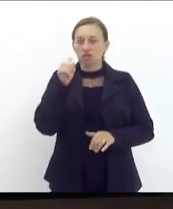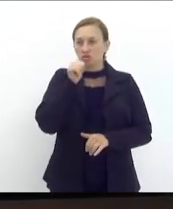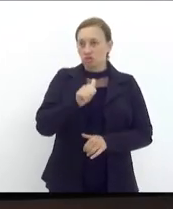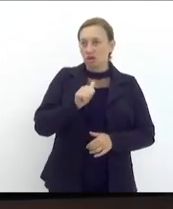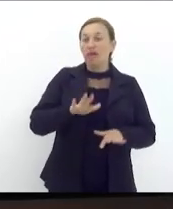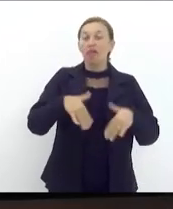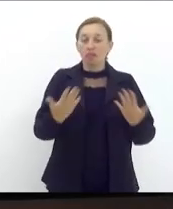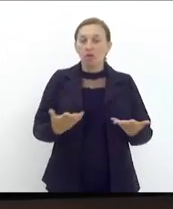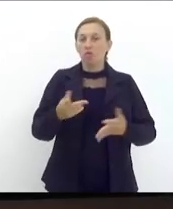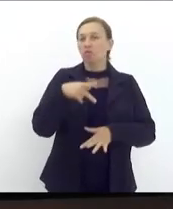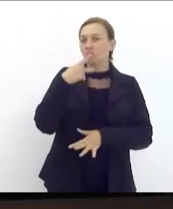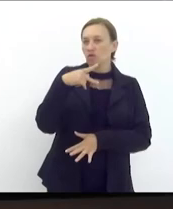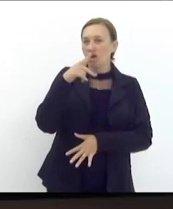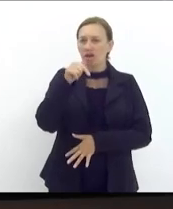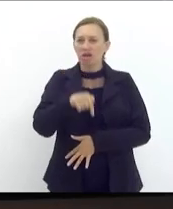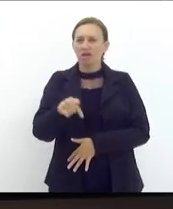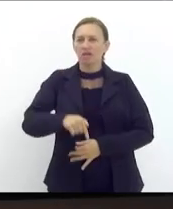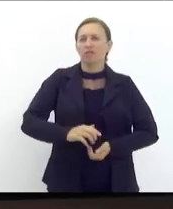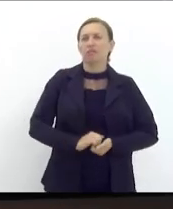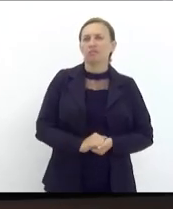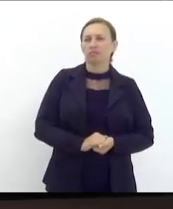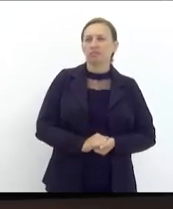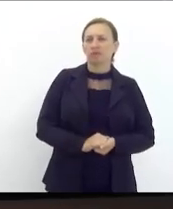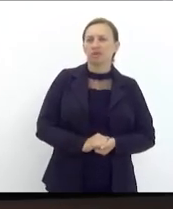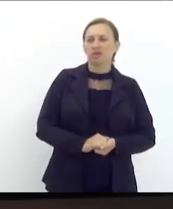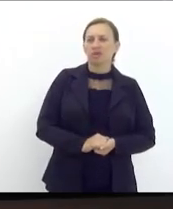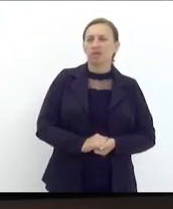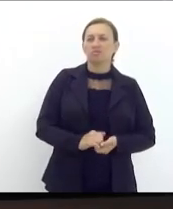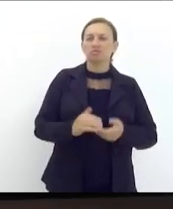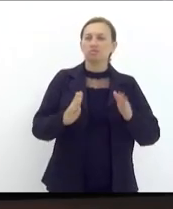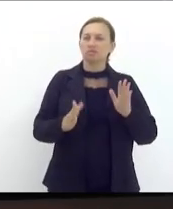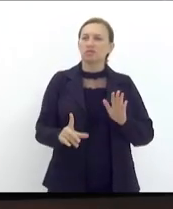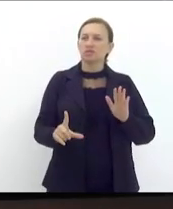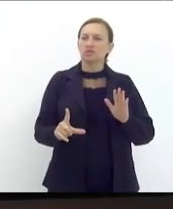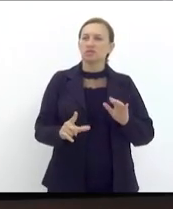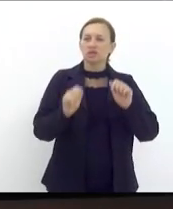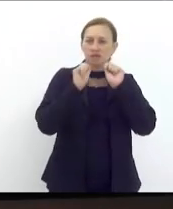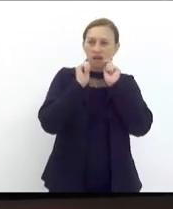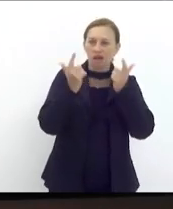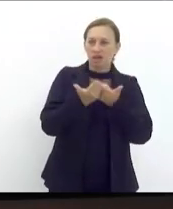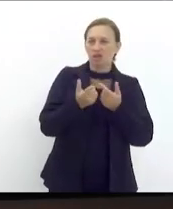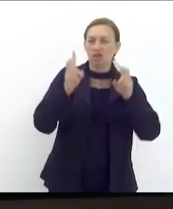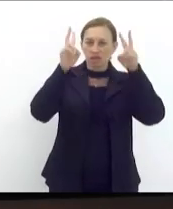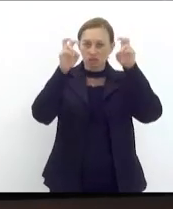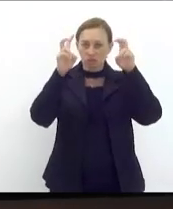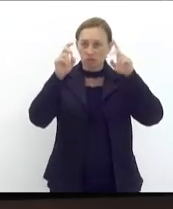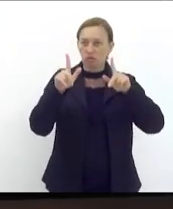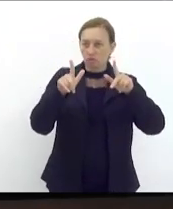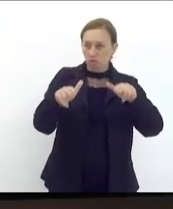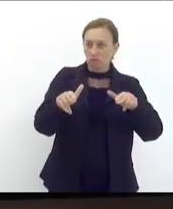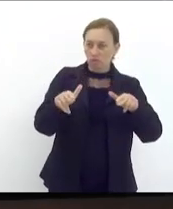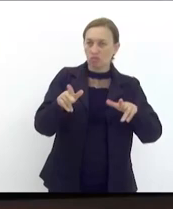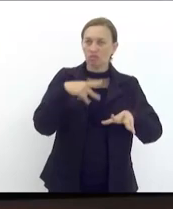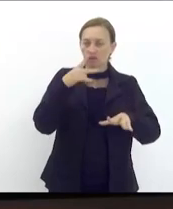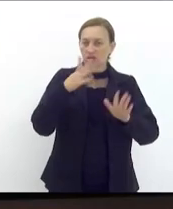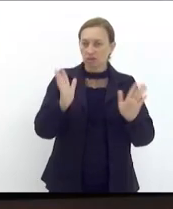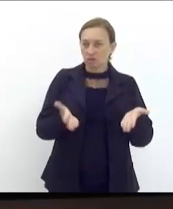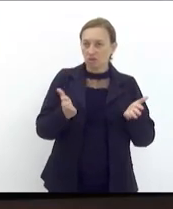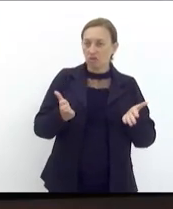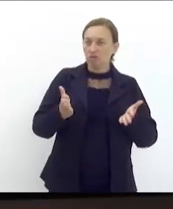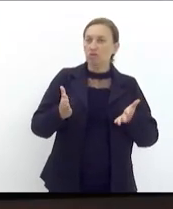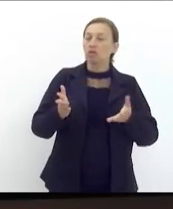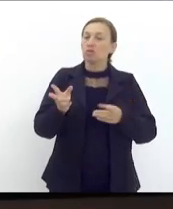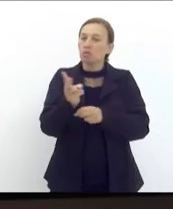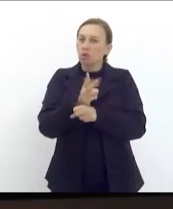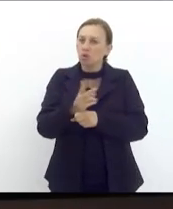Então, quando a gente pauta aqui nessa casa de leis proposições como essa, nós buscamos com todas as